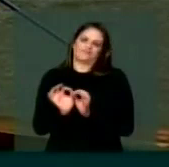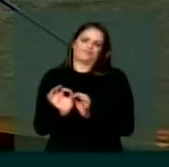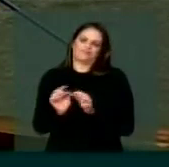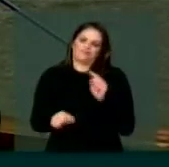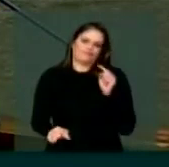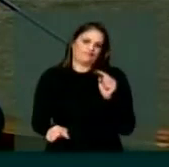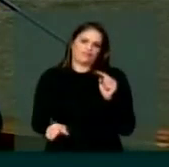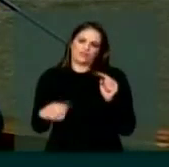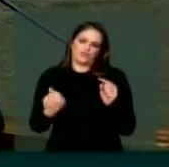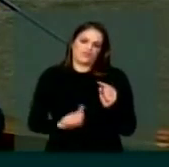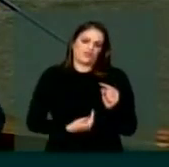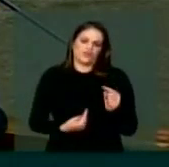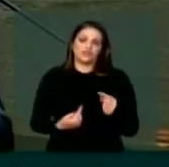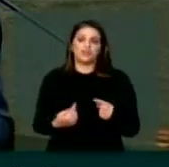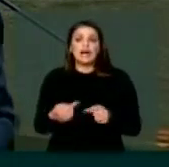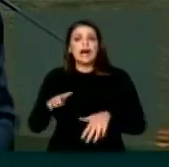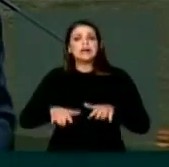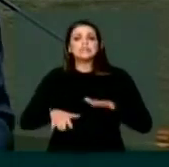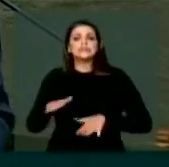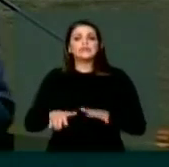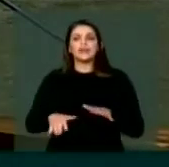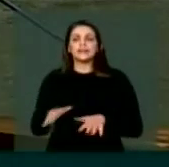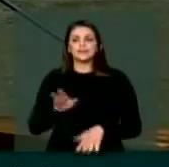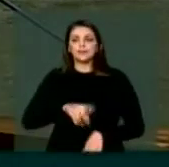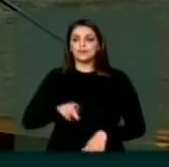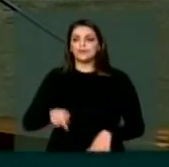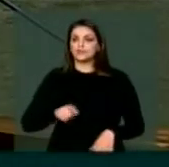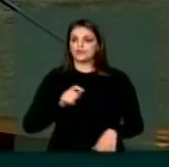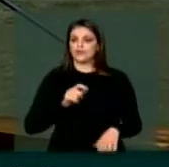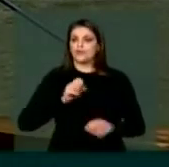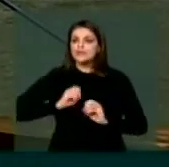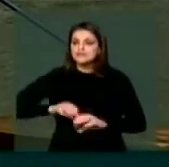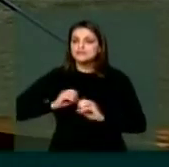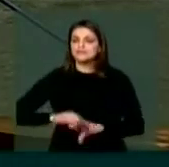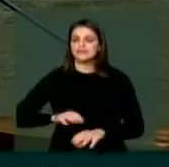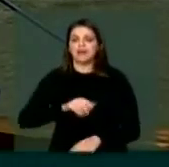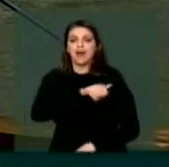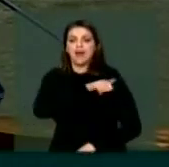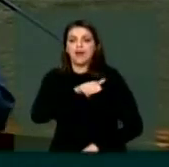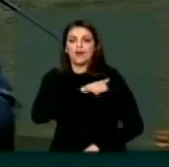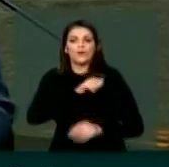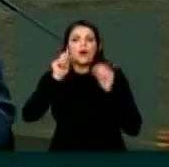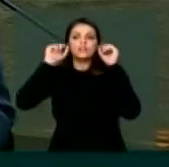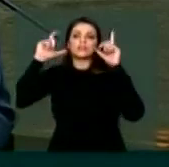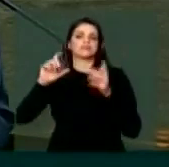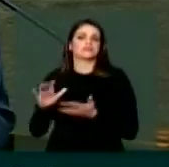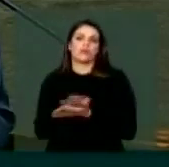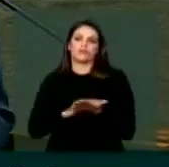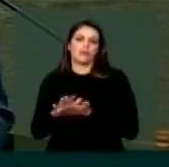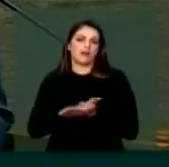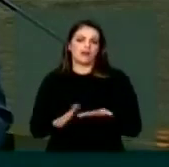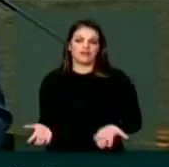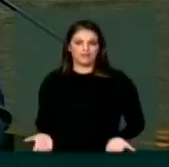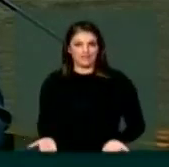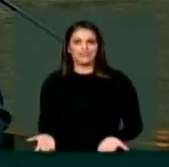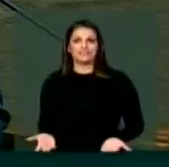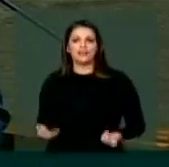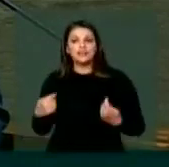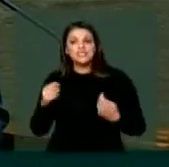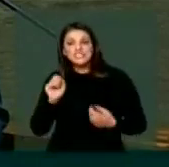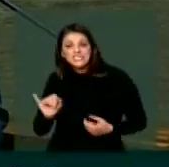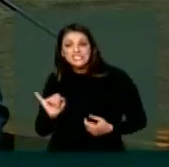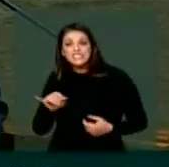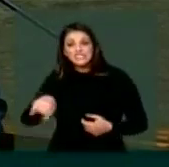professor, quando o aluno presta atenção na aula, já fica feliz na vida. Viu? vocês têm responsabilidade também em valorizar o professor.